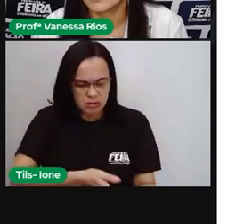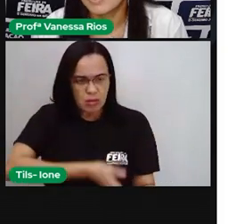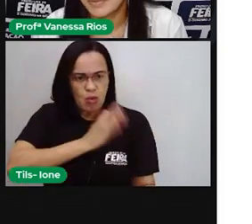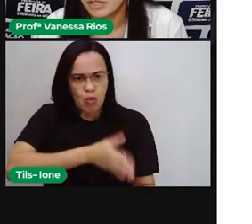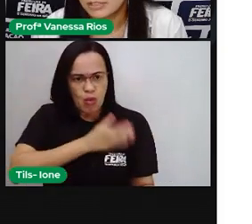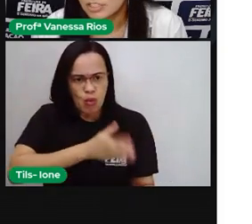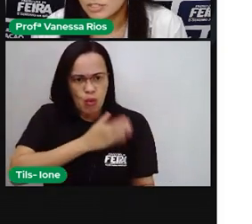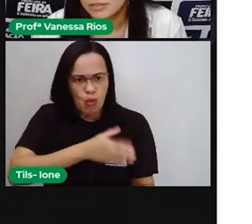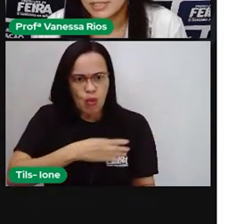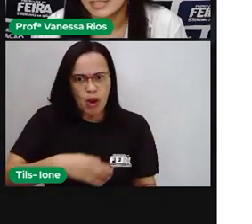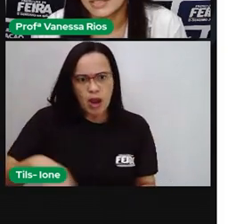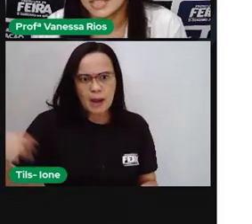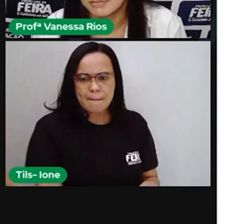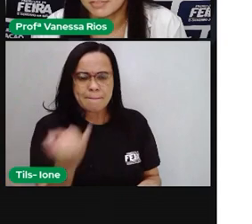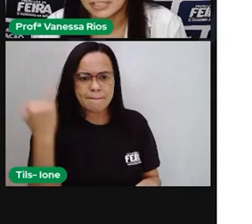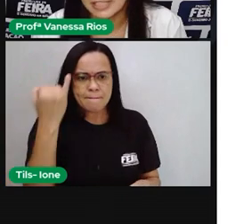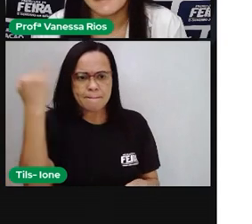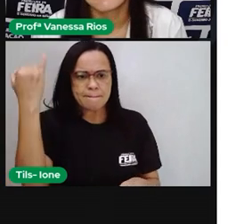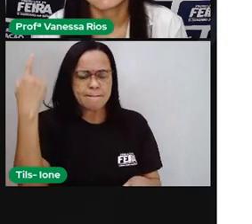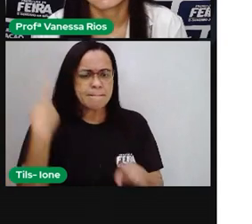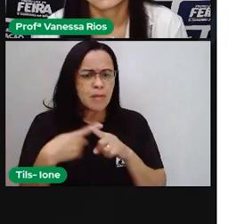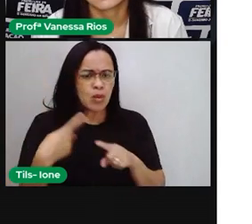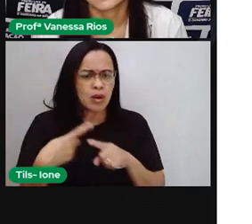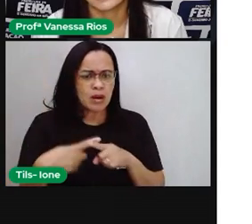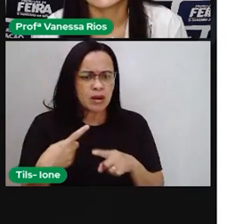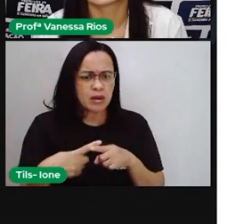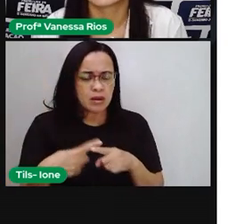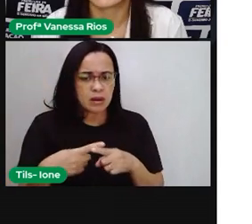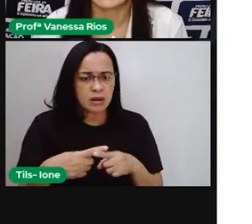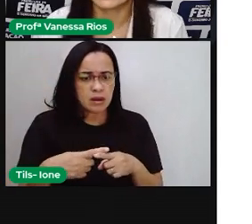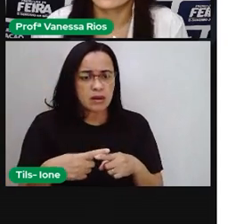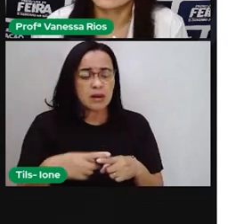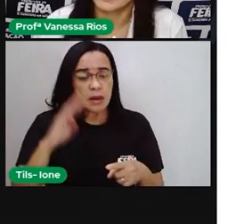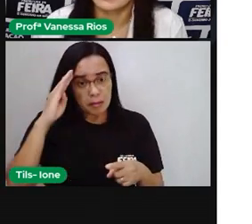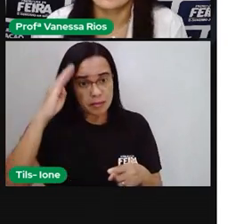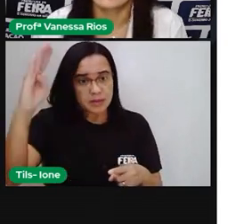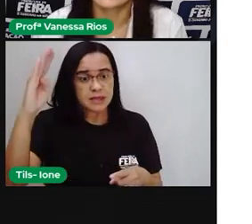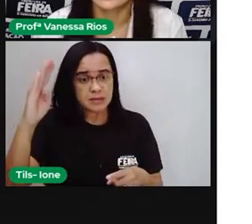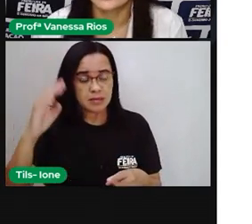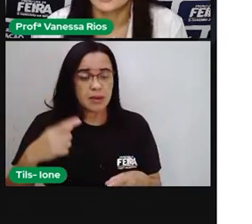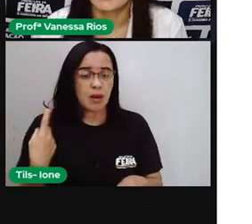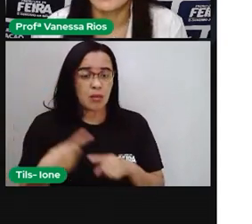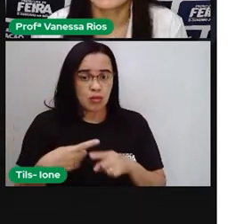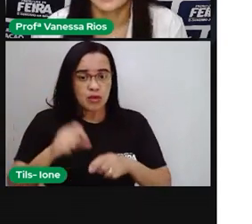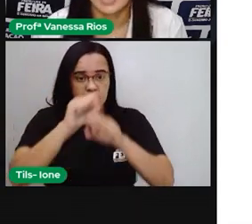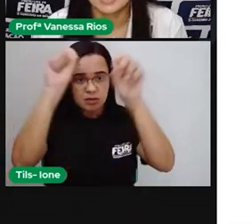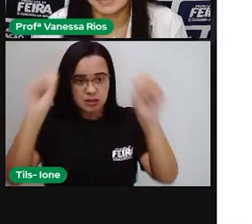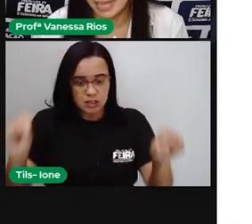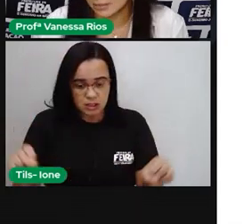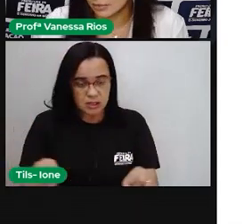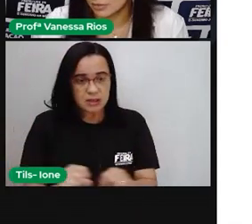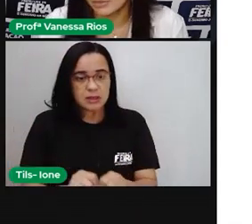papel muito importante na nossa vida, né? E trabalha junto aí com o sistema respiratório.